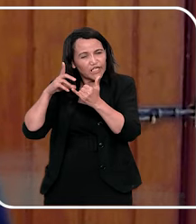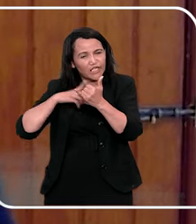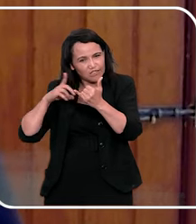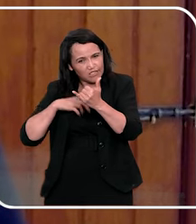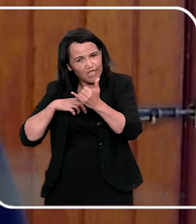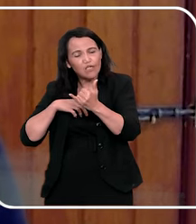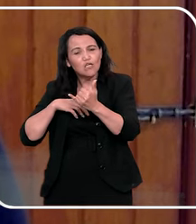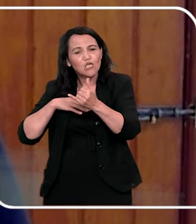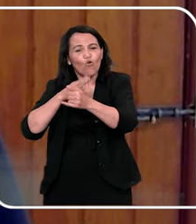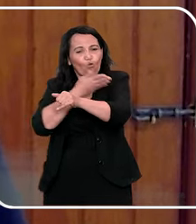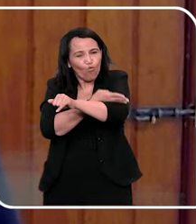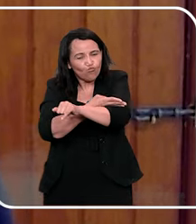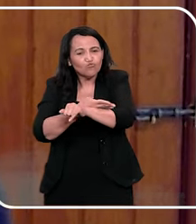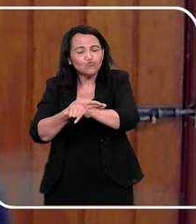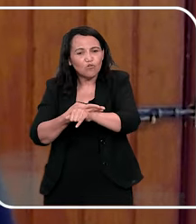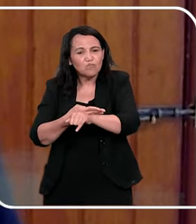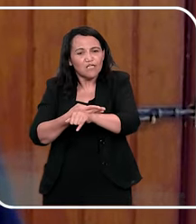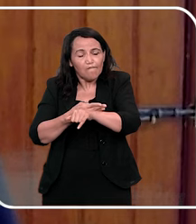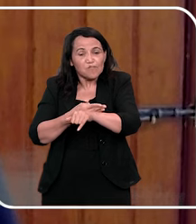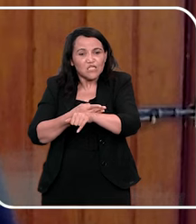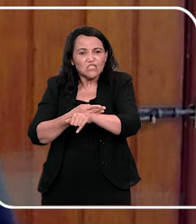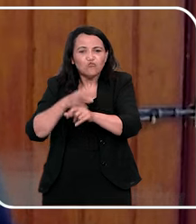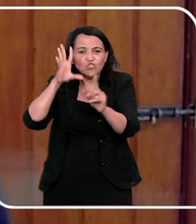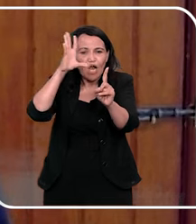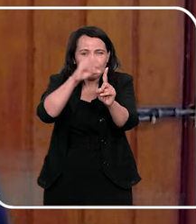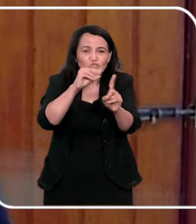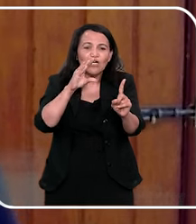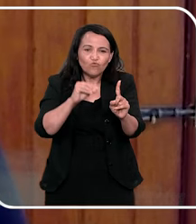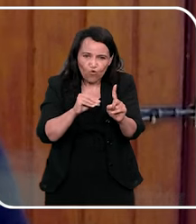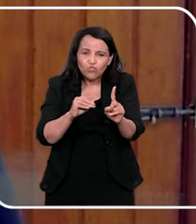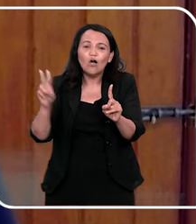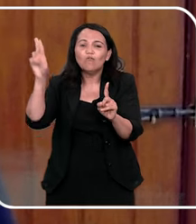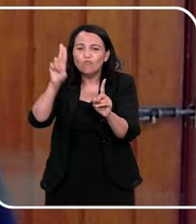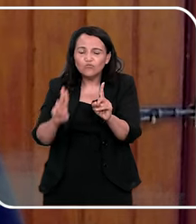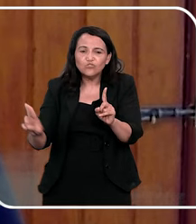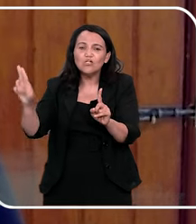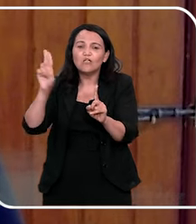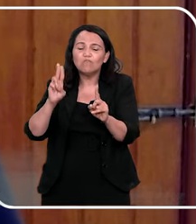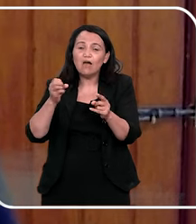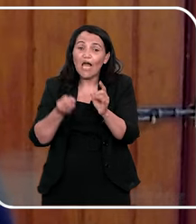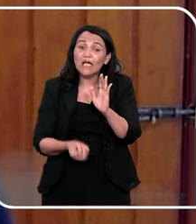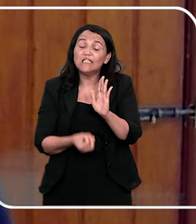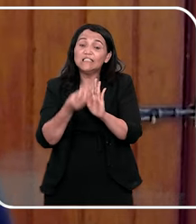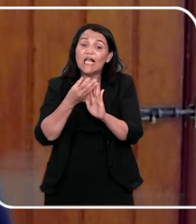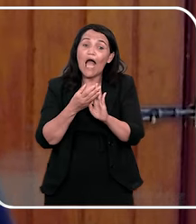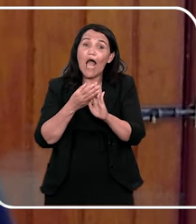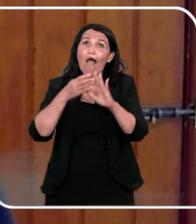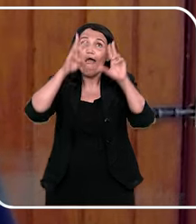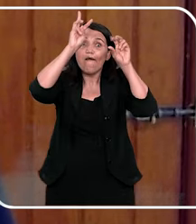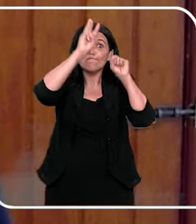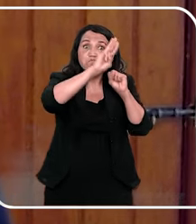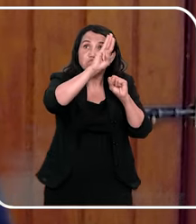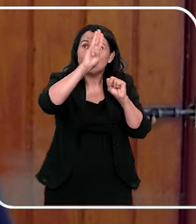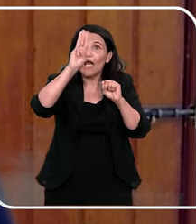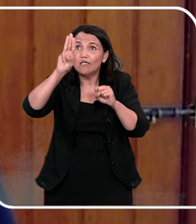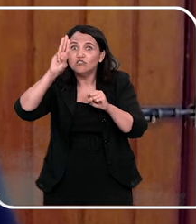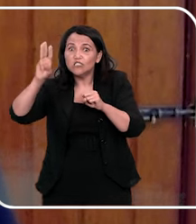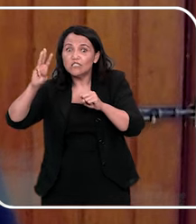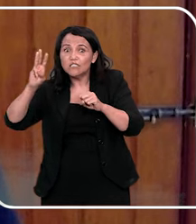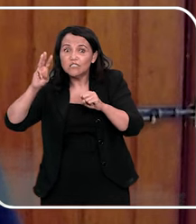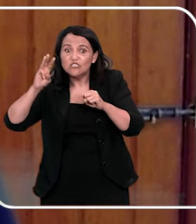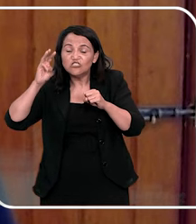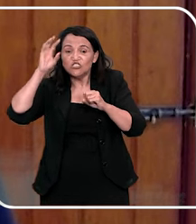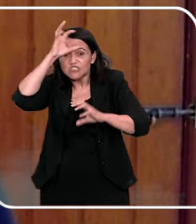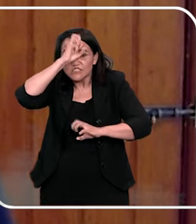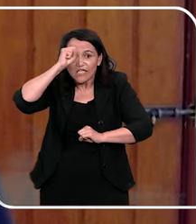de postar, e os abusadores estão usando essas fotos para criar páginas com o objetivo mesmo de sexualizá